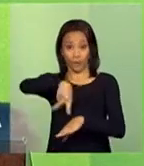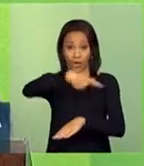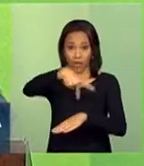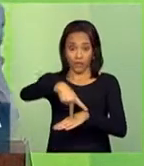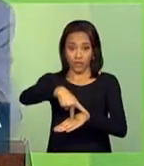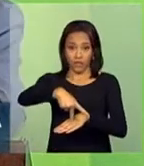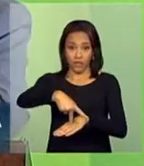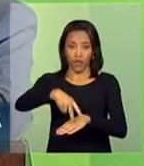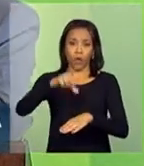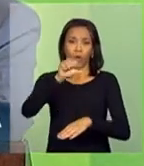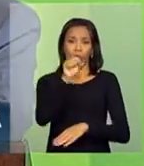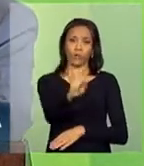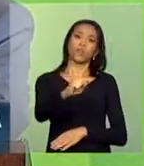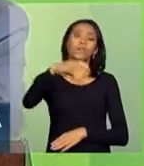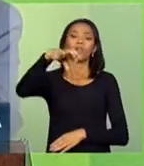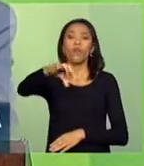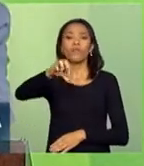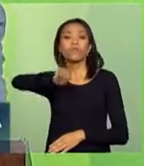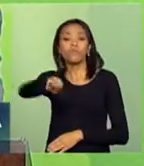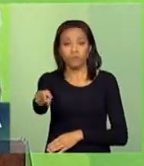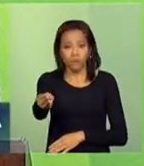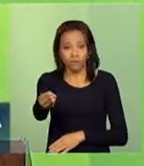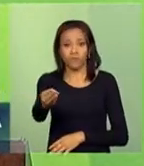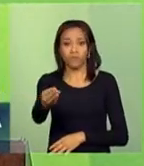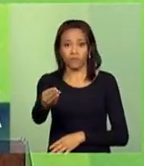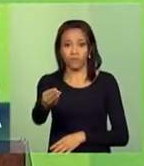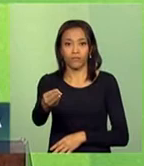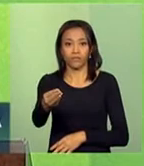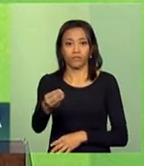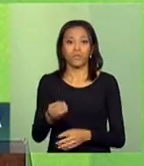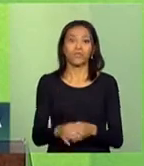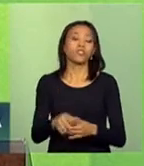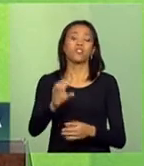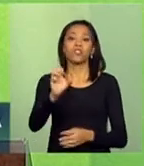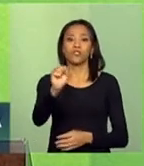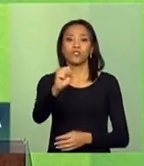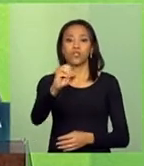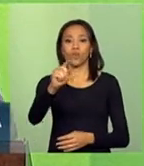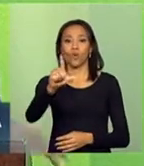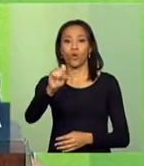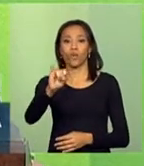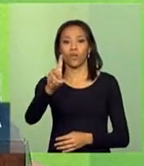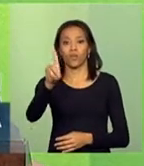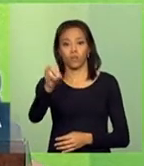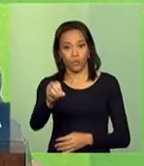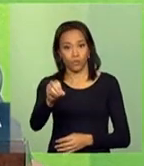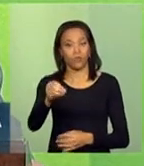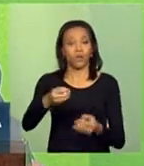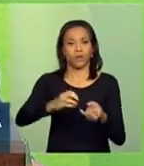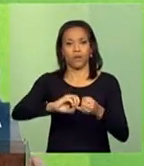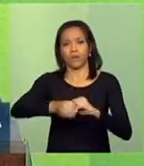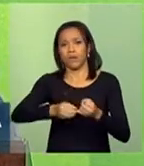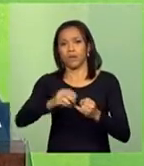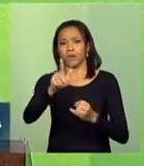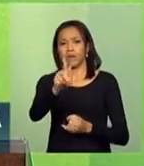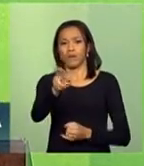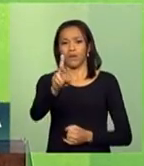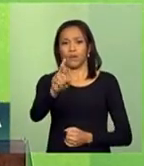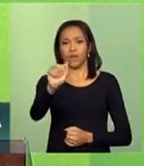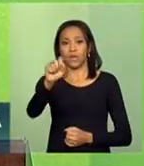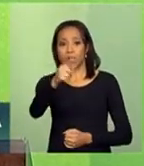89 milhões de granel sólido, principalmente grãos e minério,